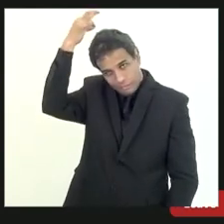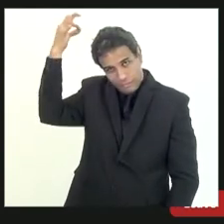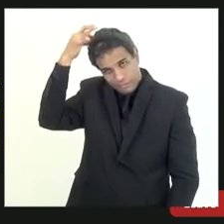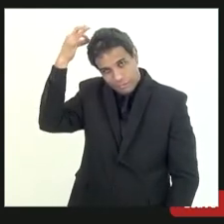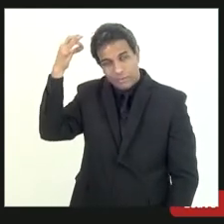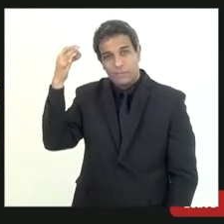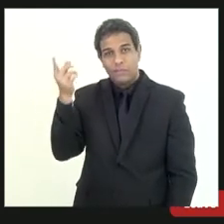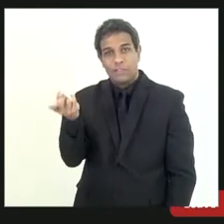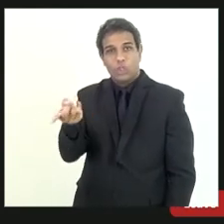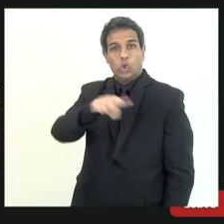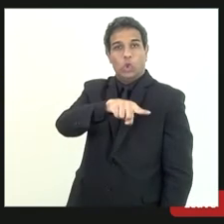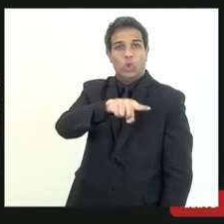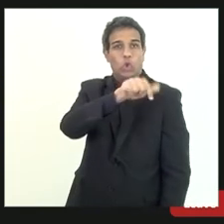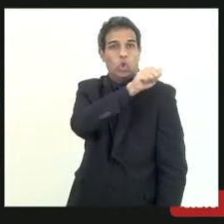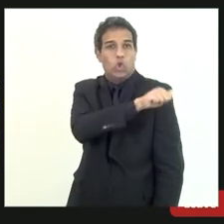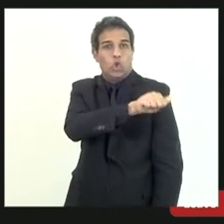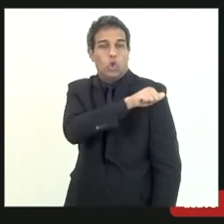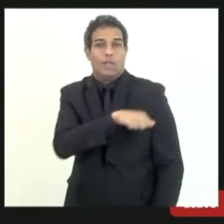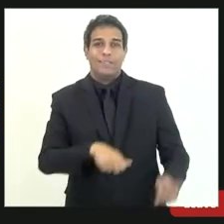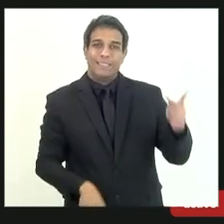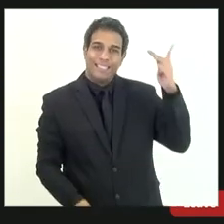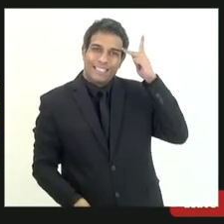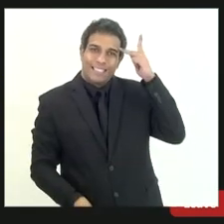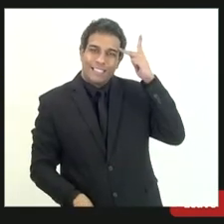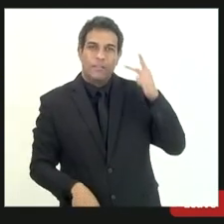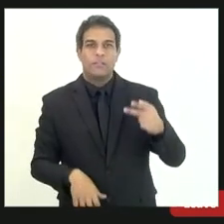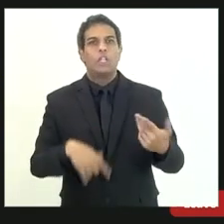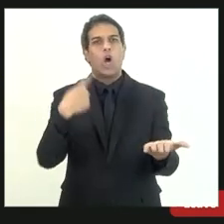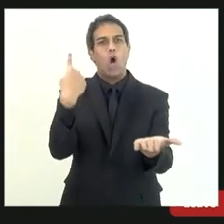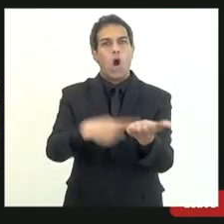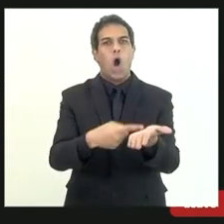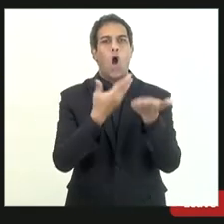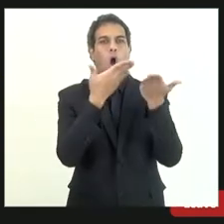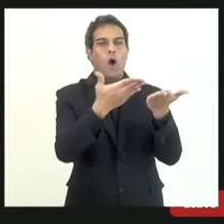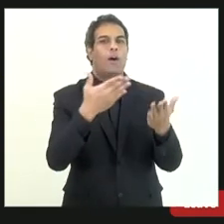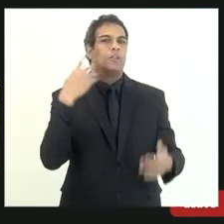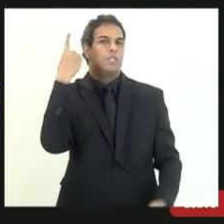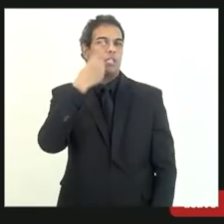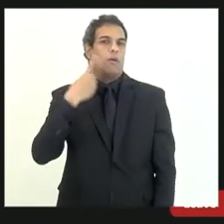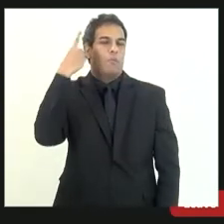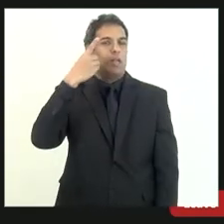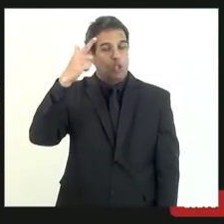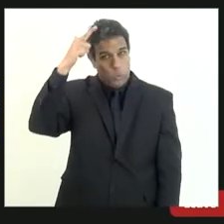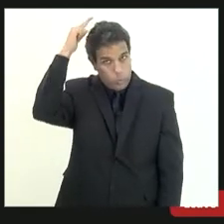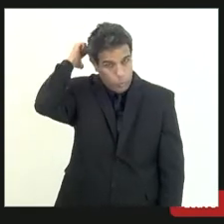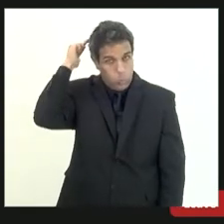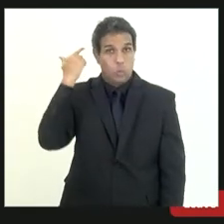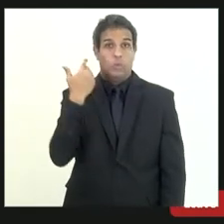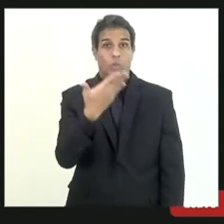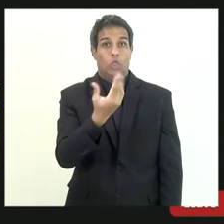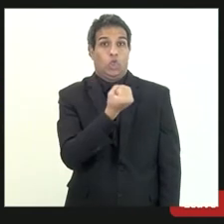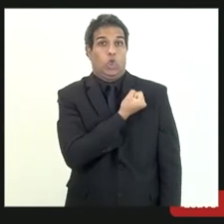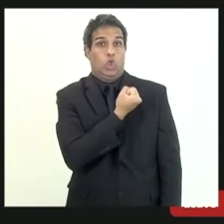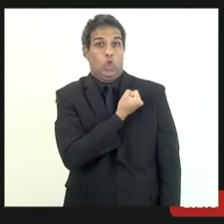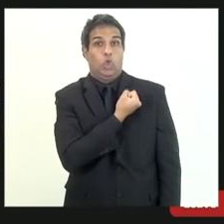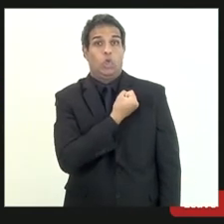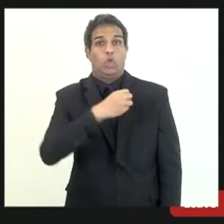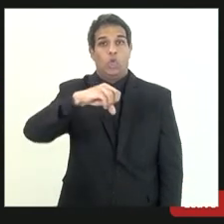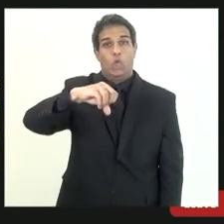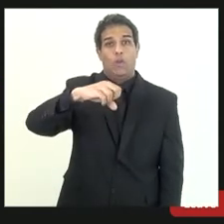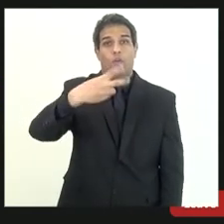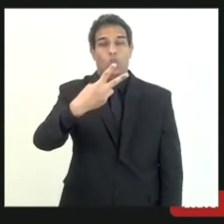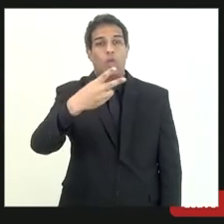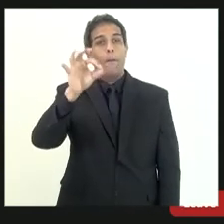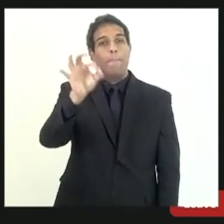que age o Rio de Janeiro e São Paulo tendo a concordar com vossa excelência deputado Luiz Paulo que esse número de 98%